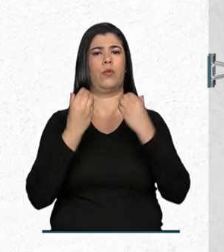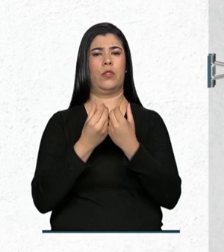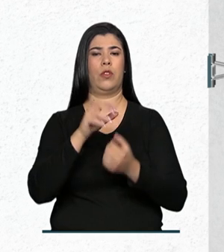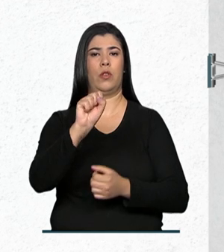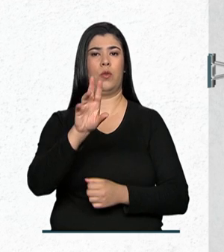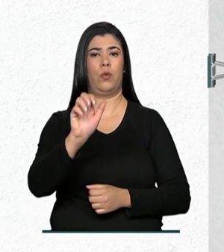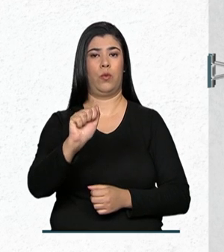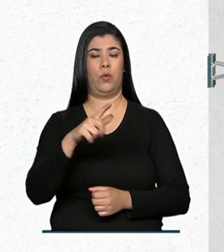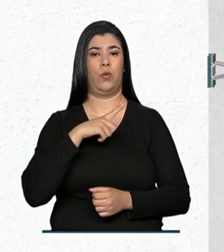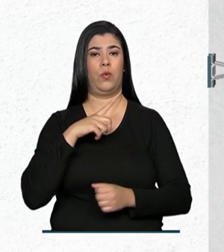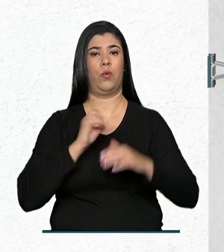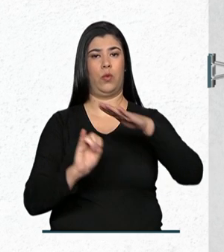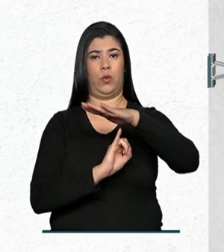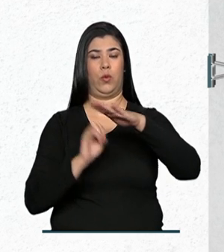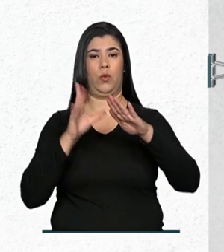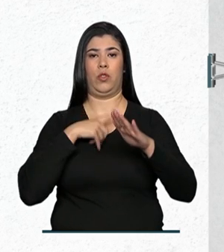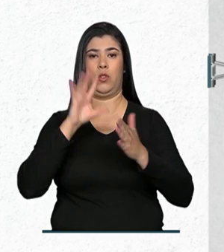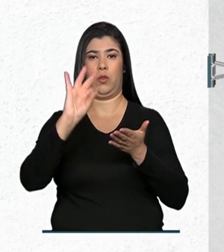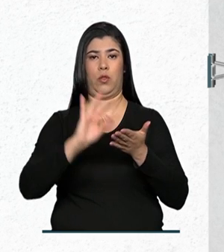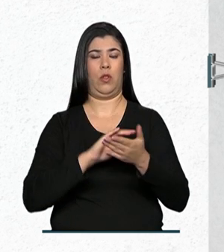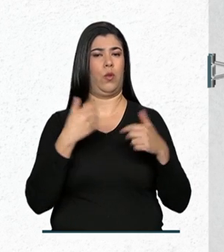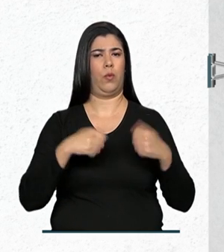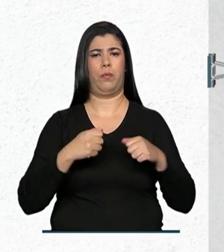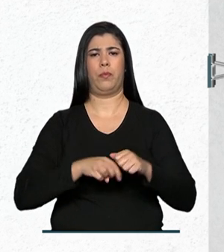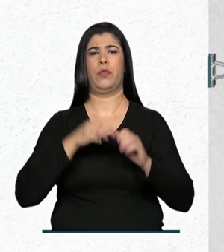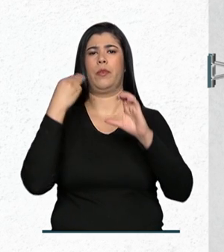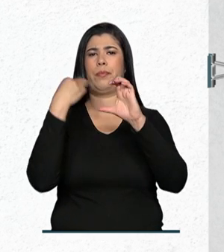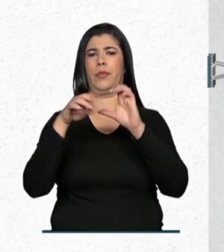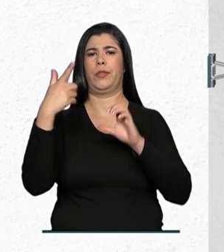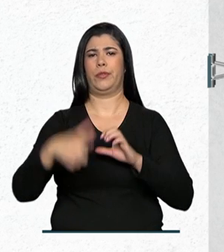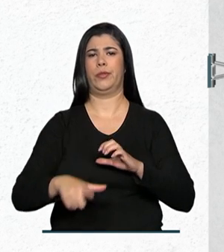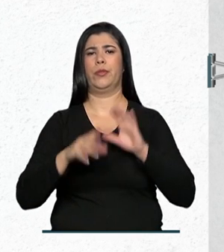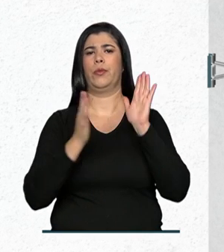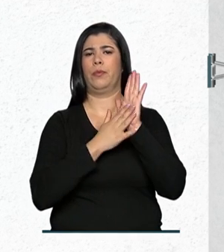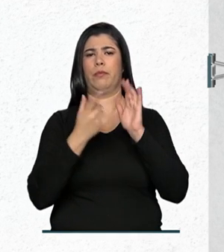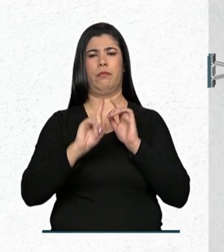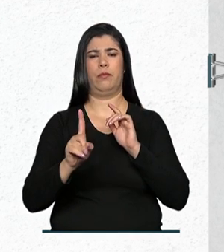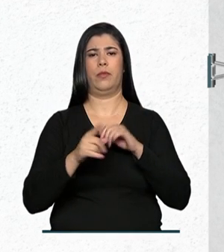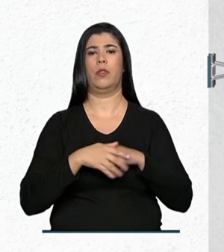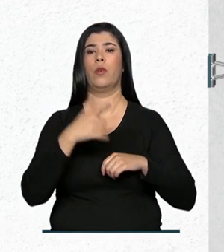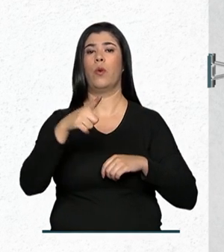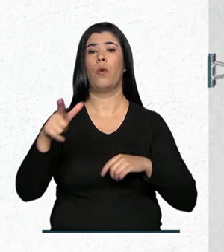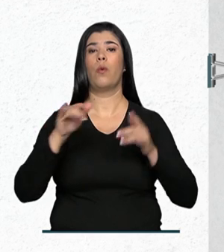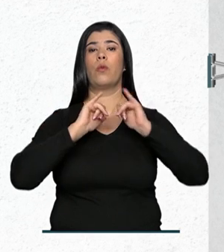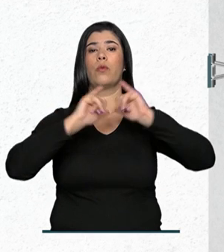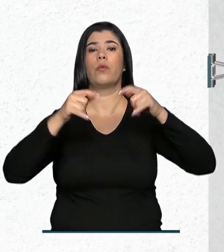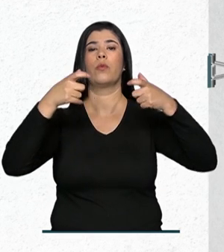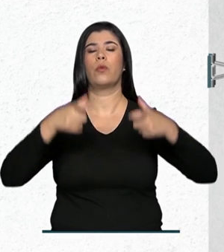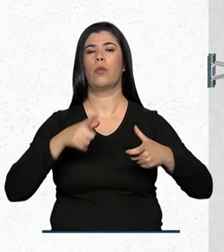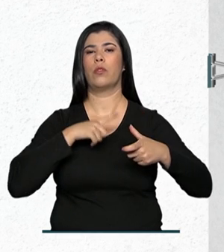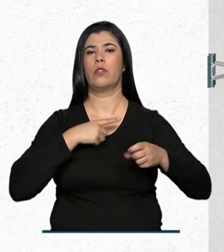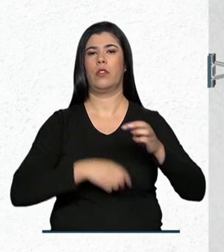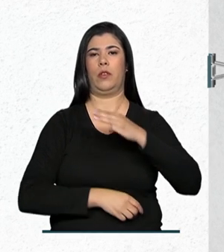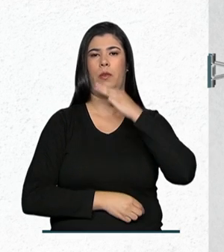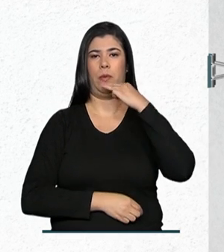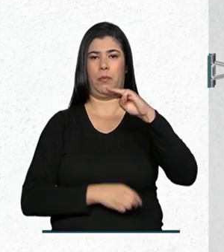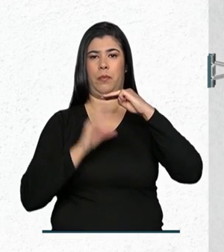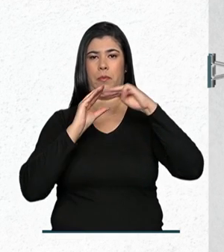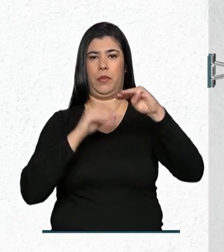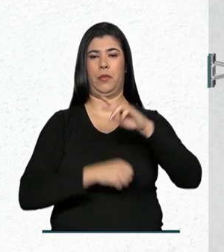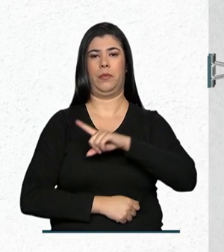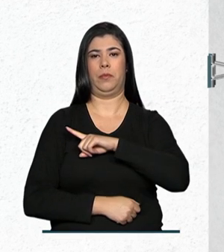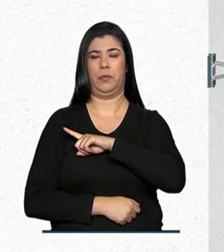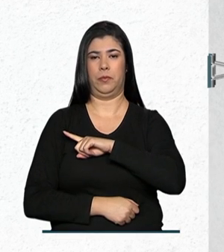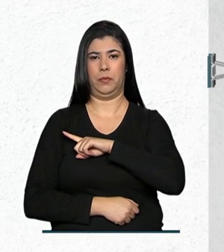As entidades já credenciadas não necessitam submeter novas propostas. Outras informações pelo e-mail renepsuas